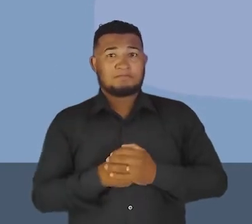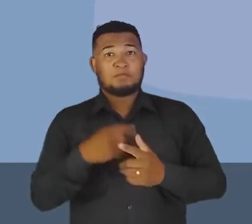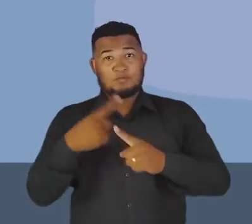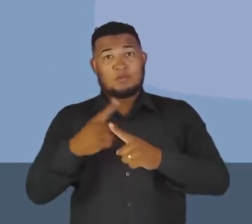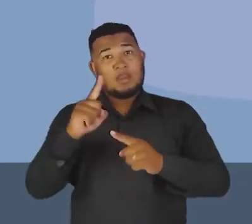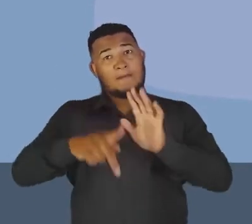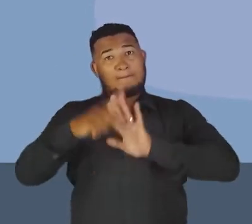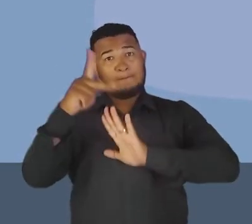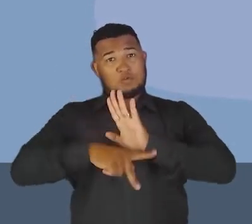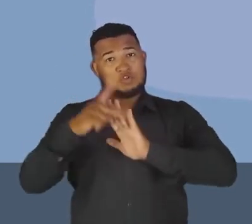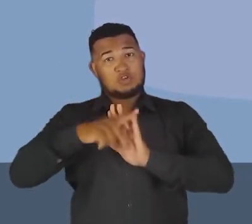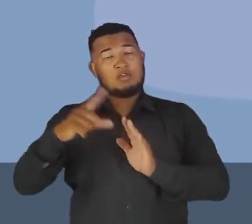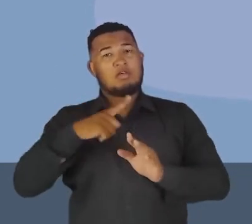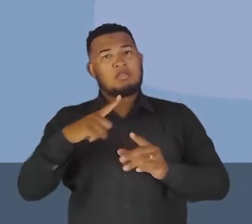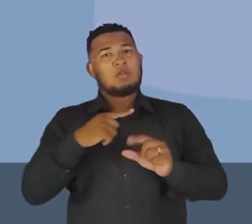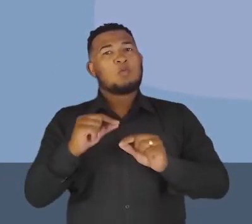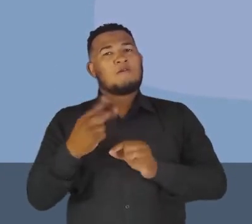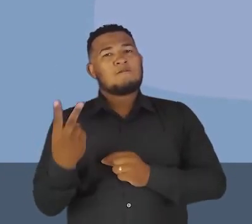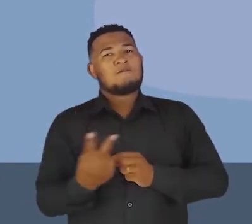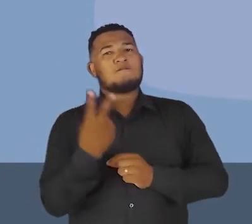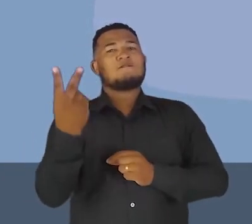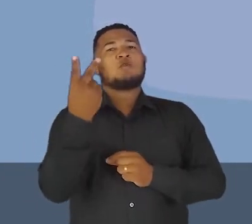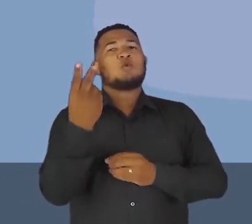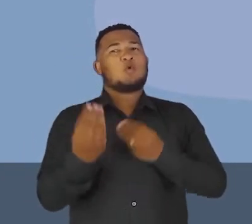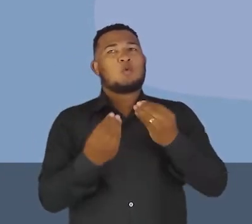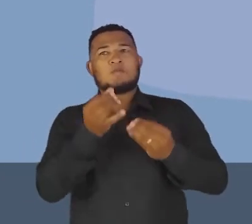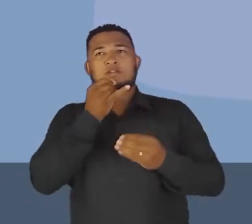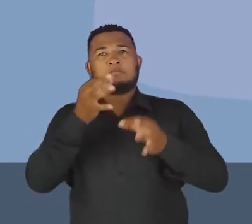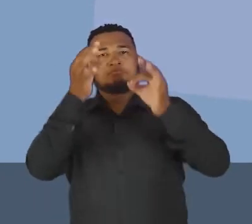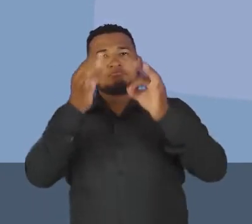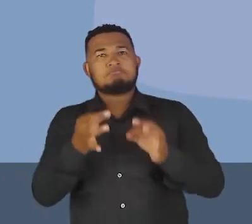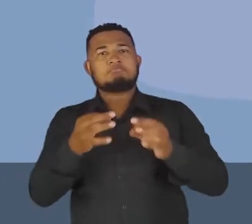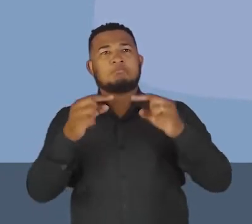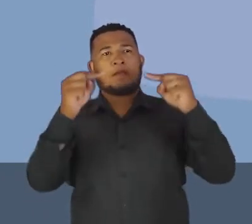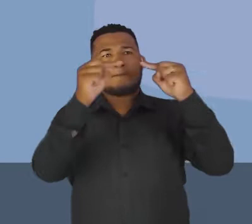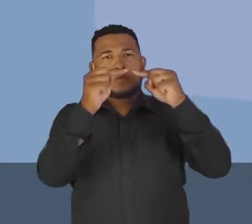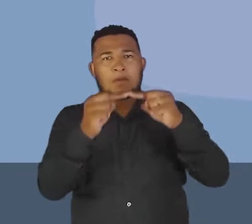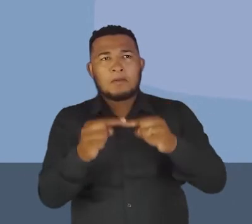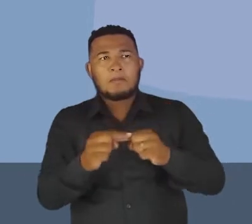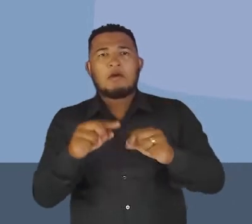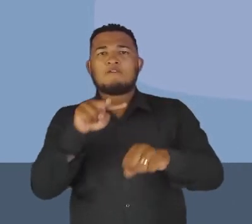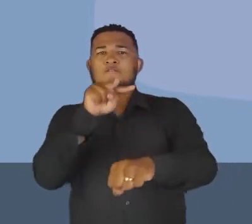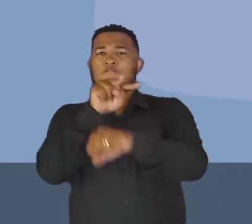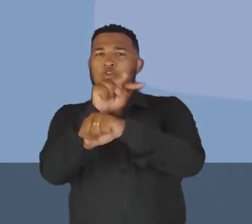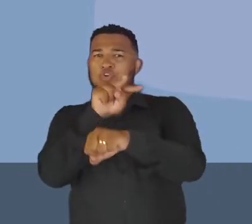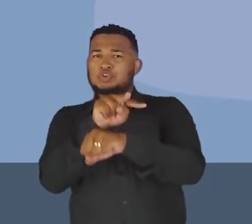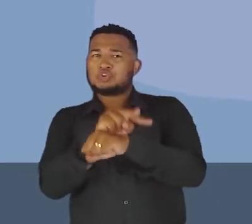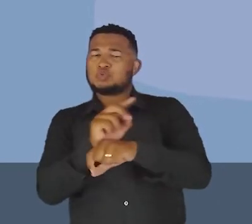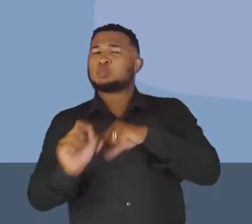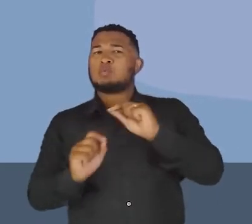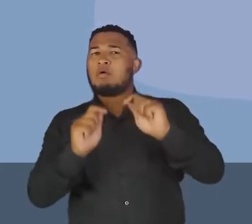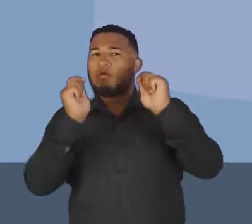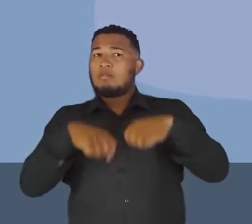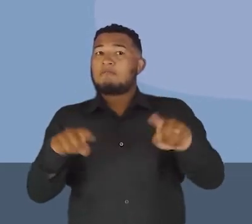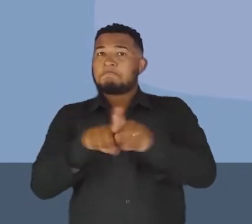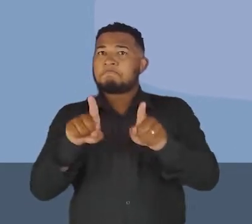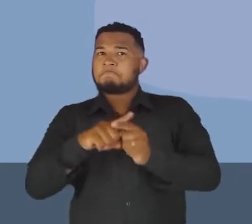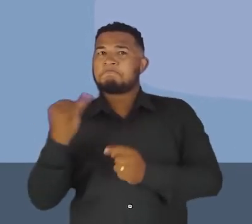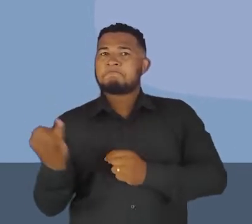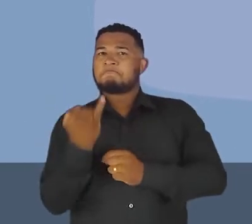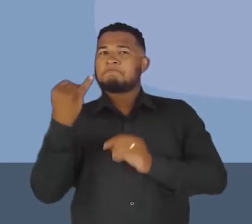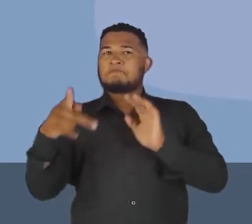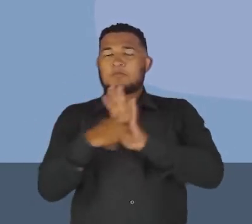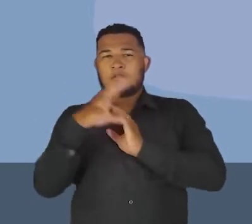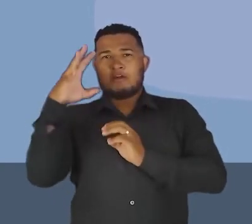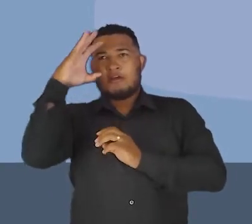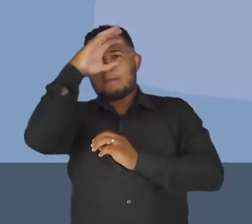institui um sistema de valores, como os de ordem, disciplina e vigilância, que são marcos para aprendizagem sensorial e motora,